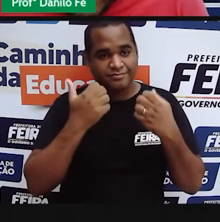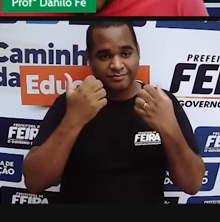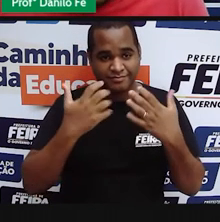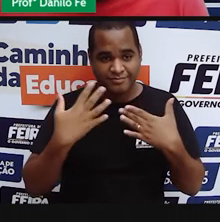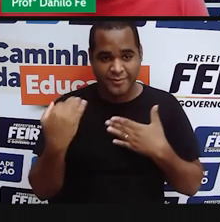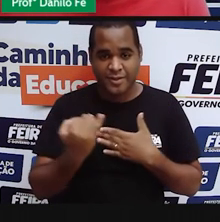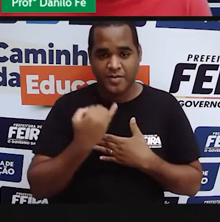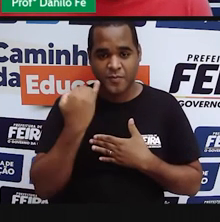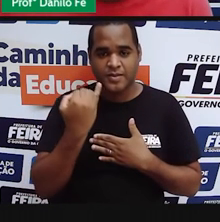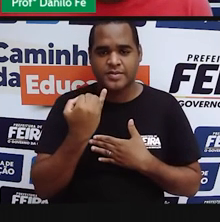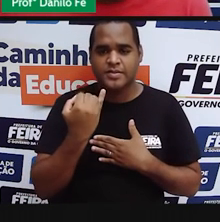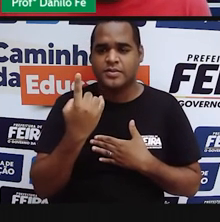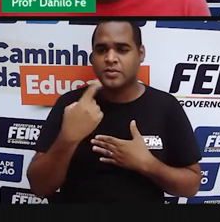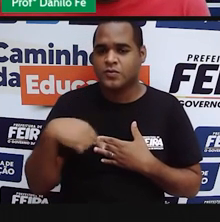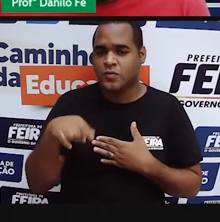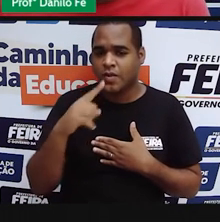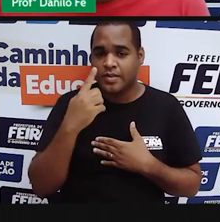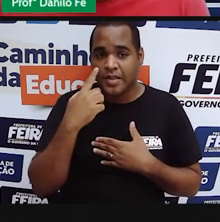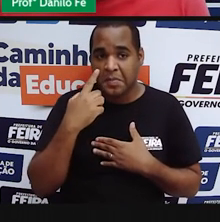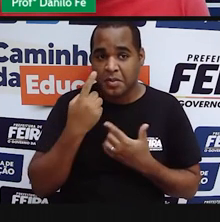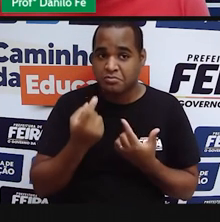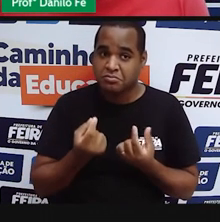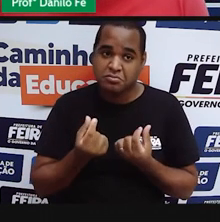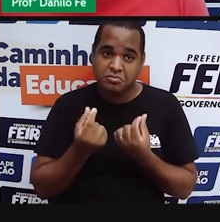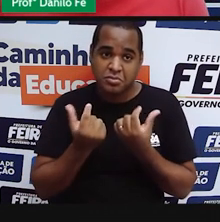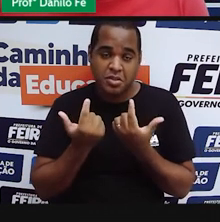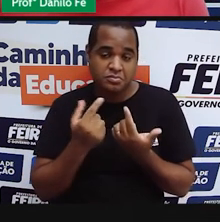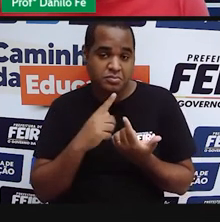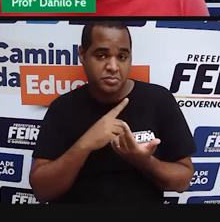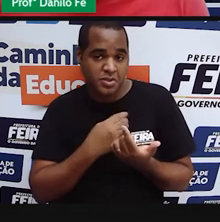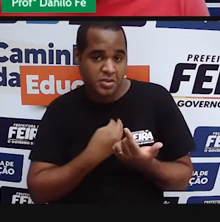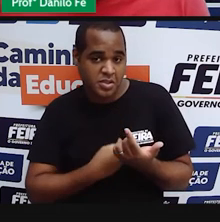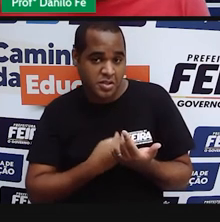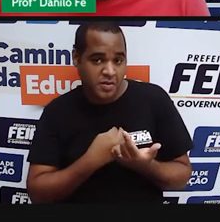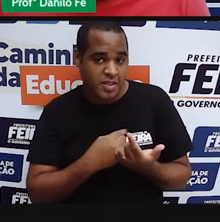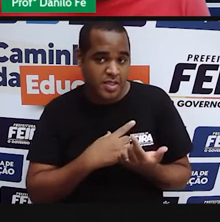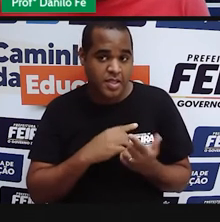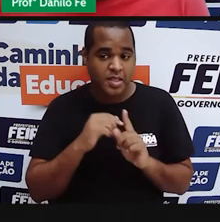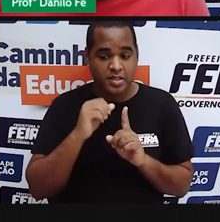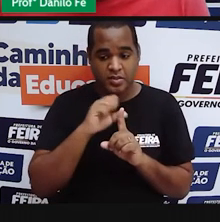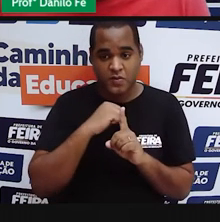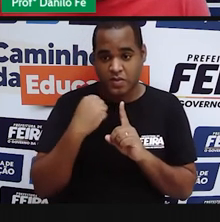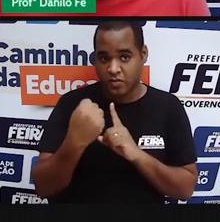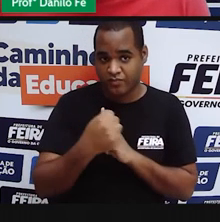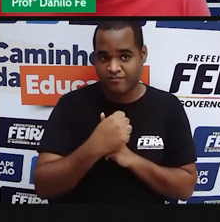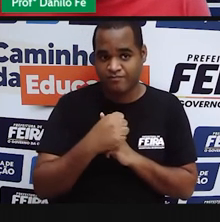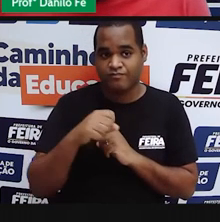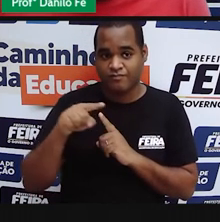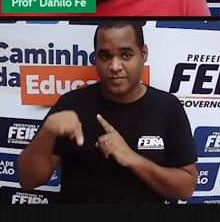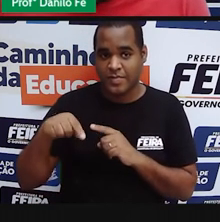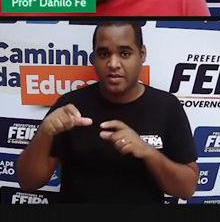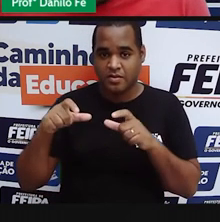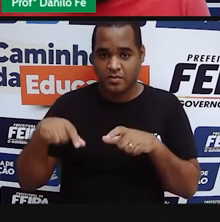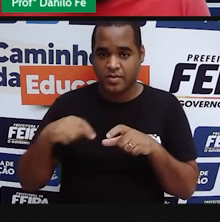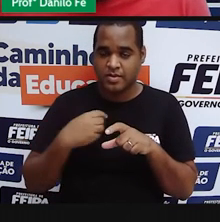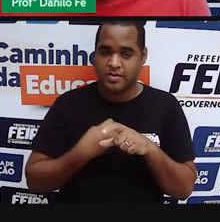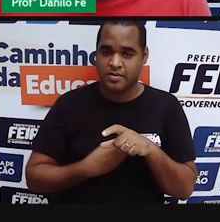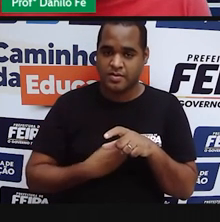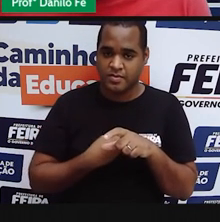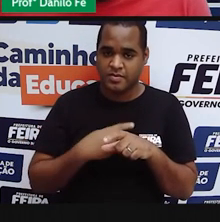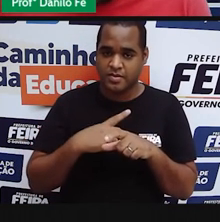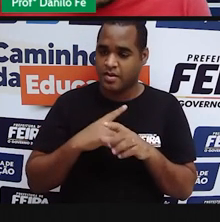que guardem isso, porque vai ser útil para vocês mais à frente, independente da condição financeira que a pessoa tivesse, ela tinha um lugar social.